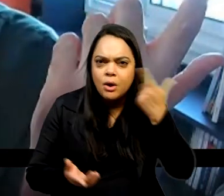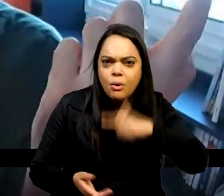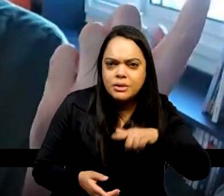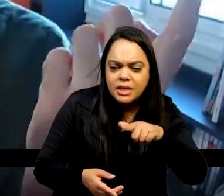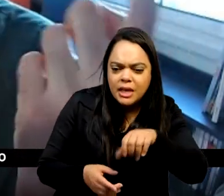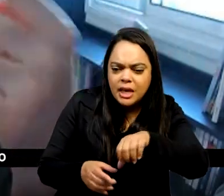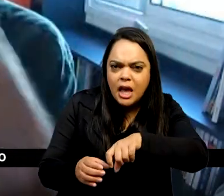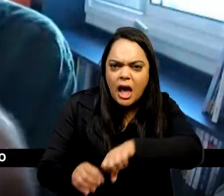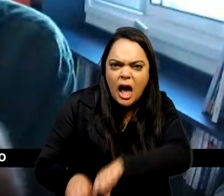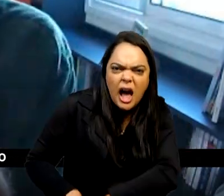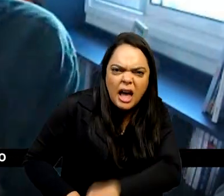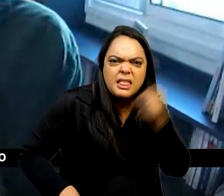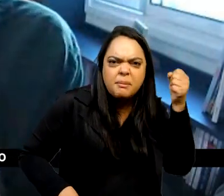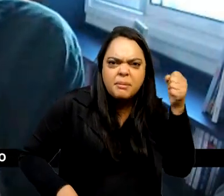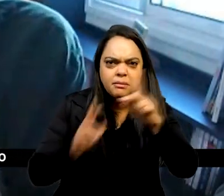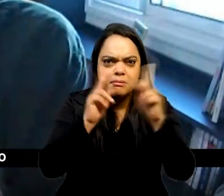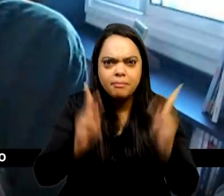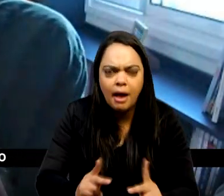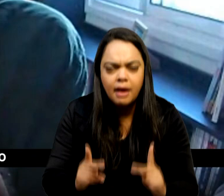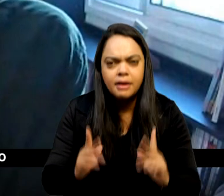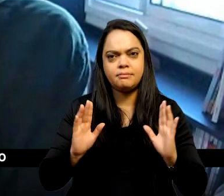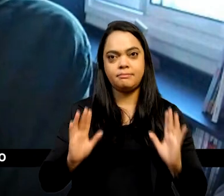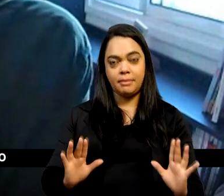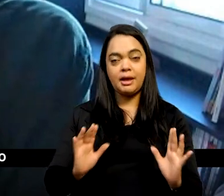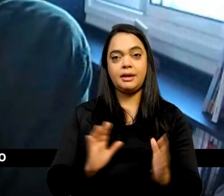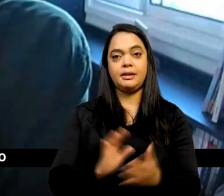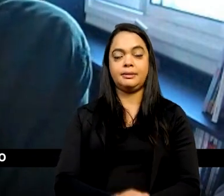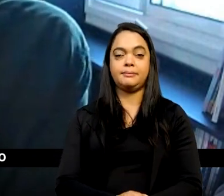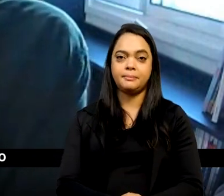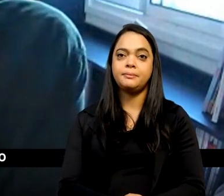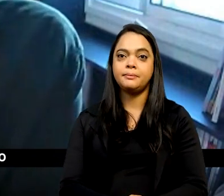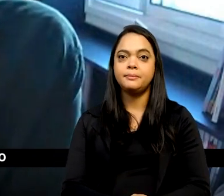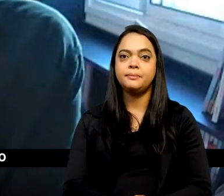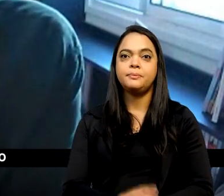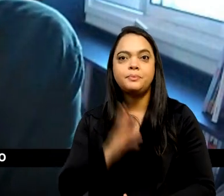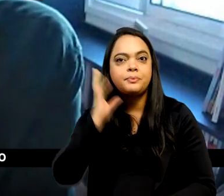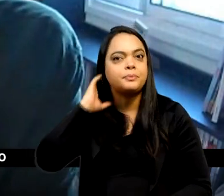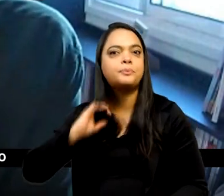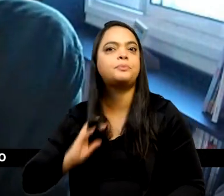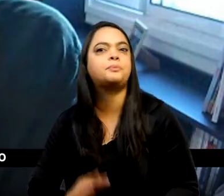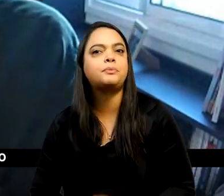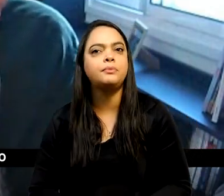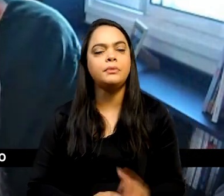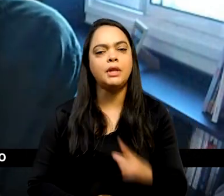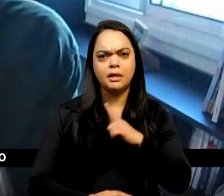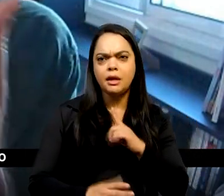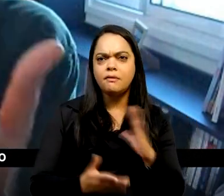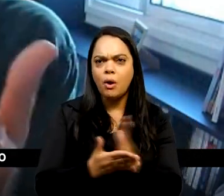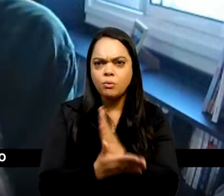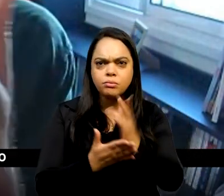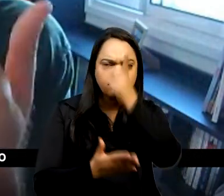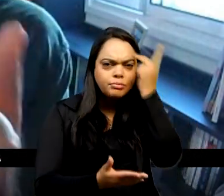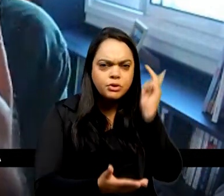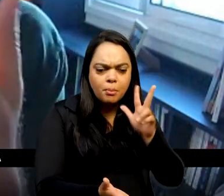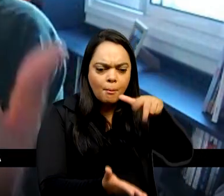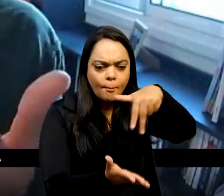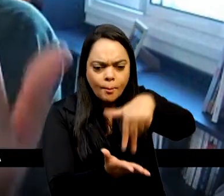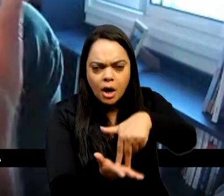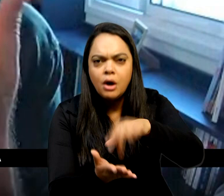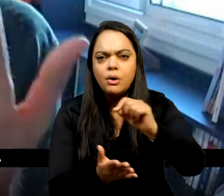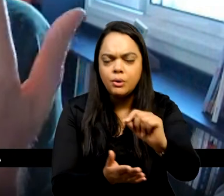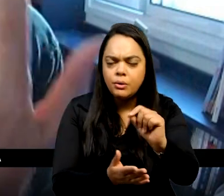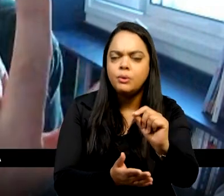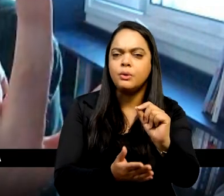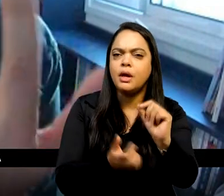pacífico. Mas o peso dessa versão, criada por alguns dos próprios protagonistas, se fez atuante ao longo das